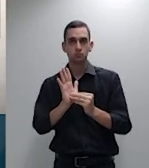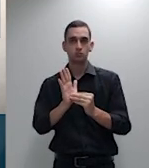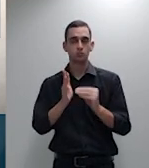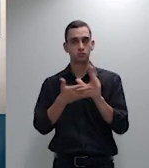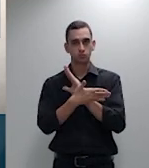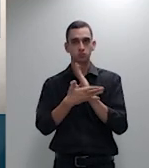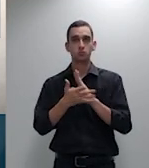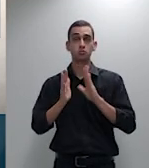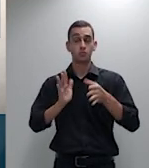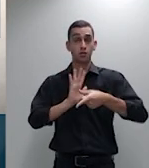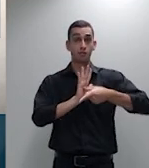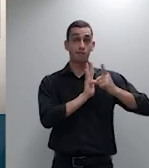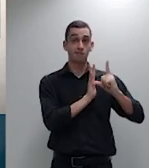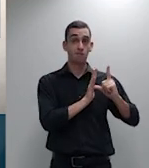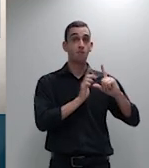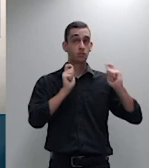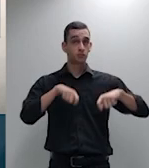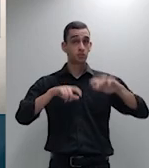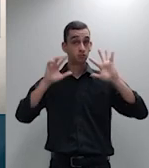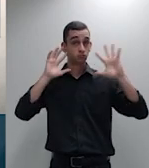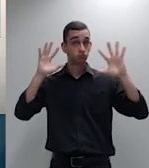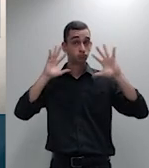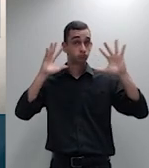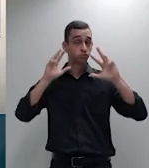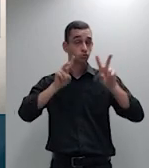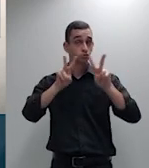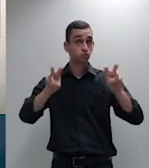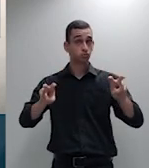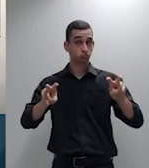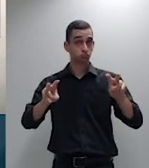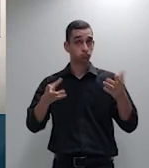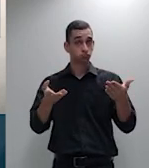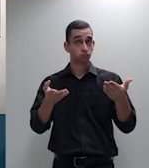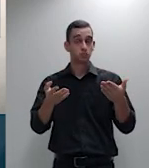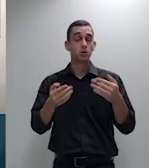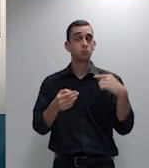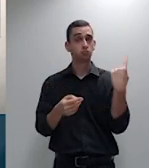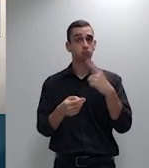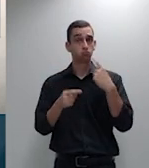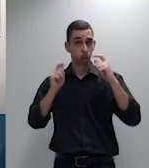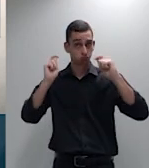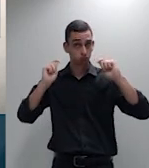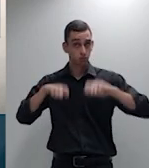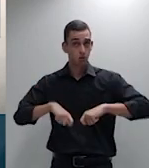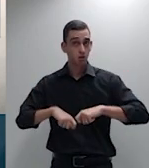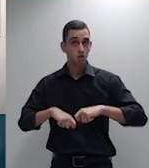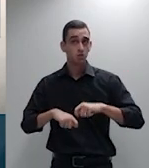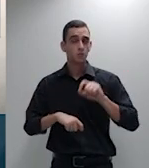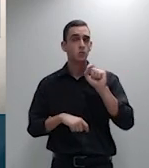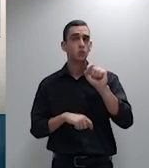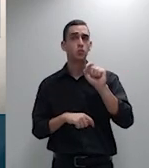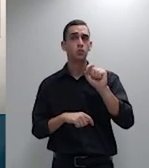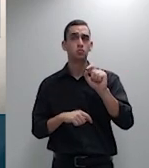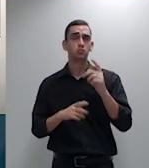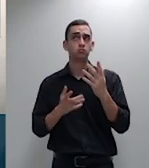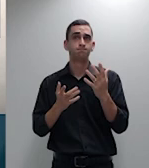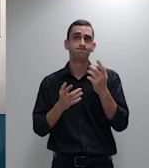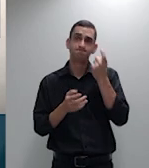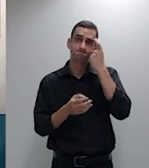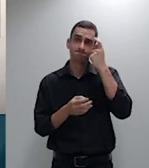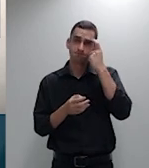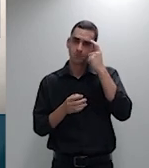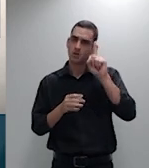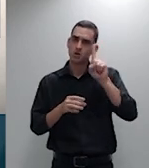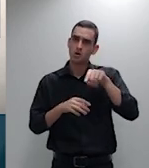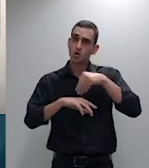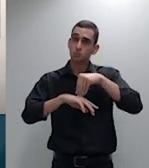será que nós não conseguiríamos e volto a dizer apenas um futil detalhe